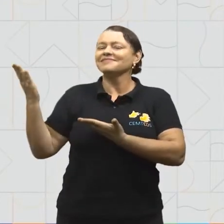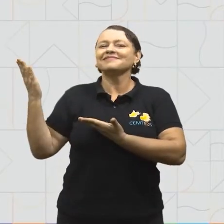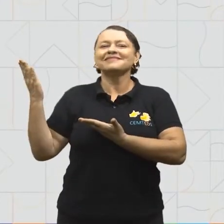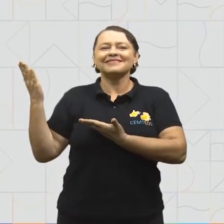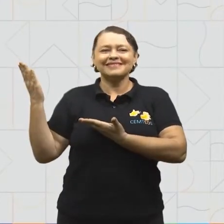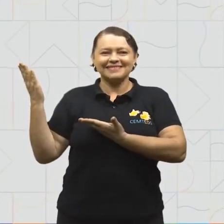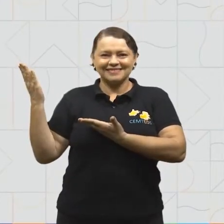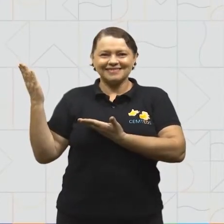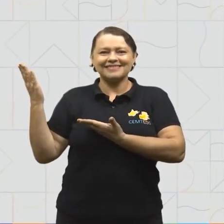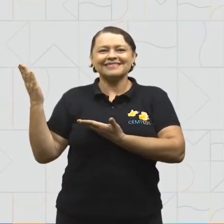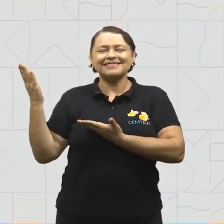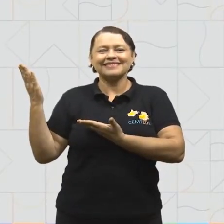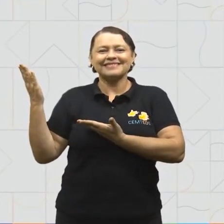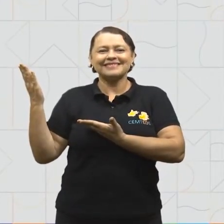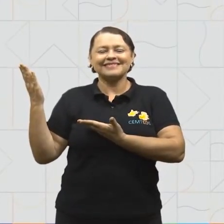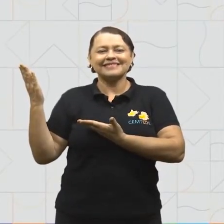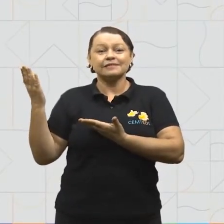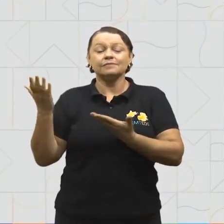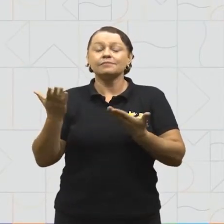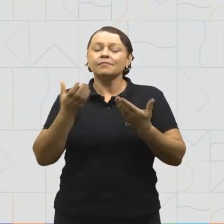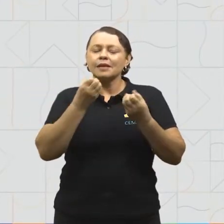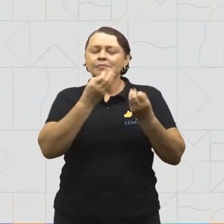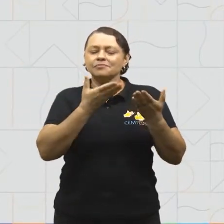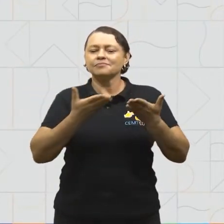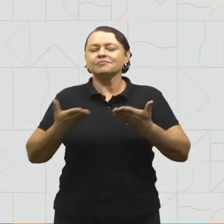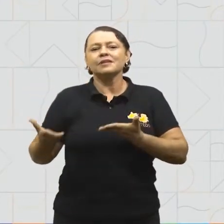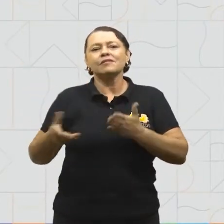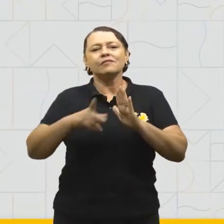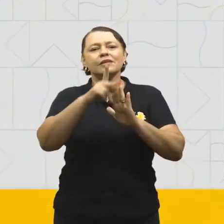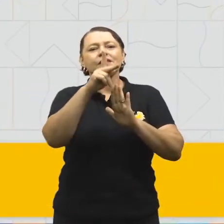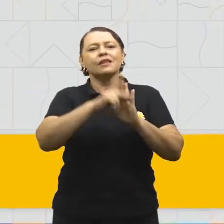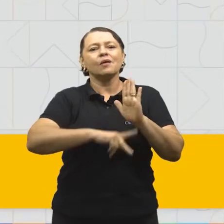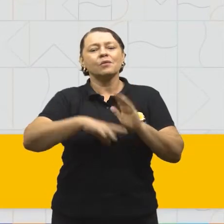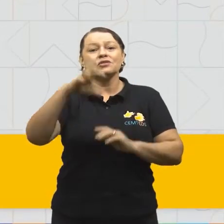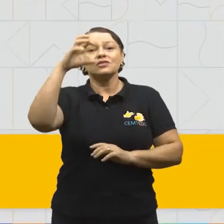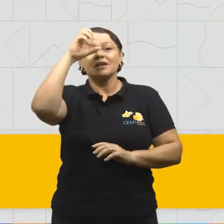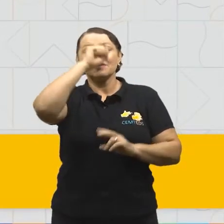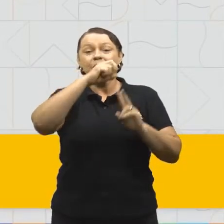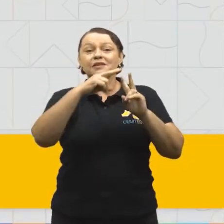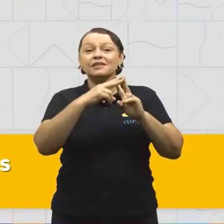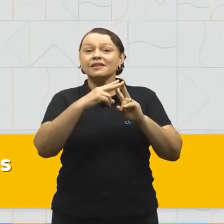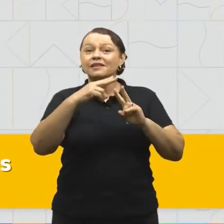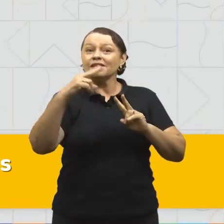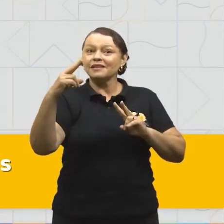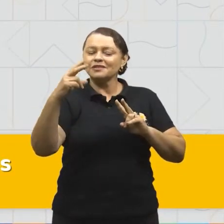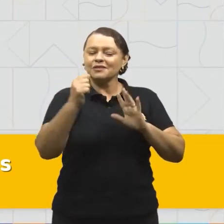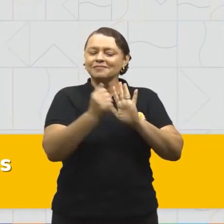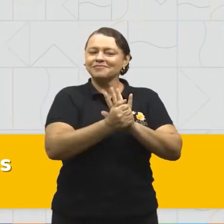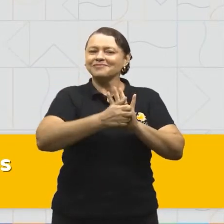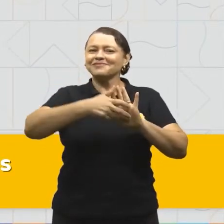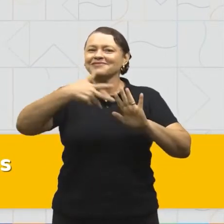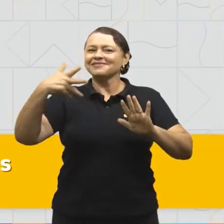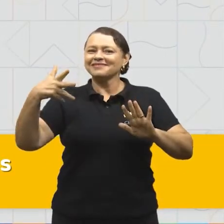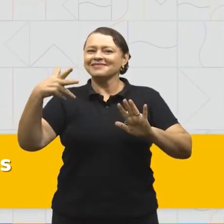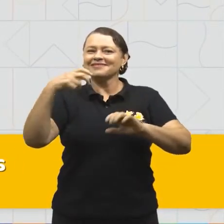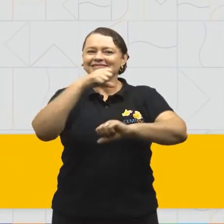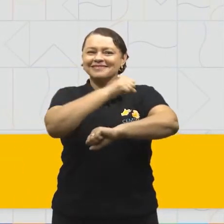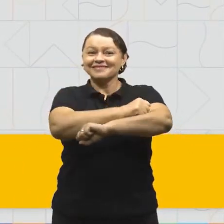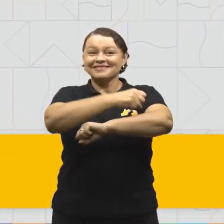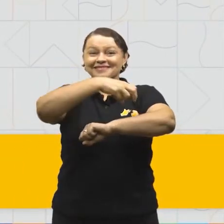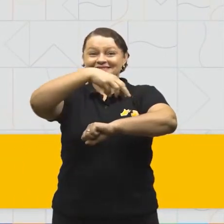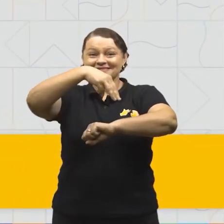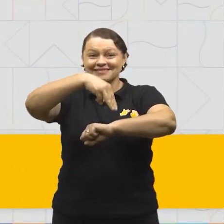comunidade surda é esse. Bem-vindo ao projeto Aprender Além da Escola, do Centro de Mídias e